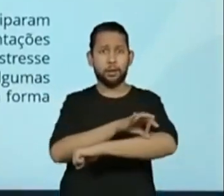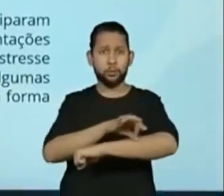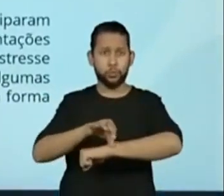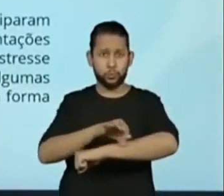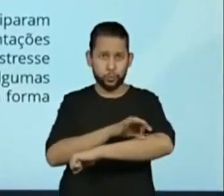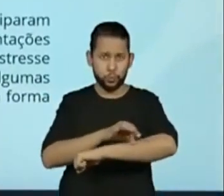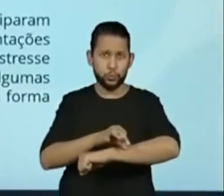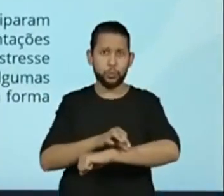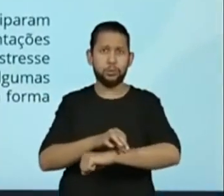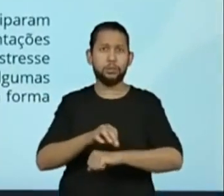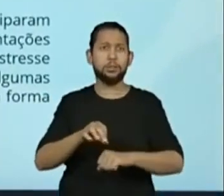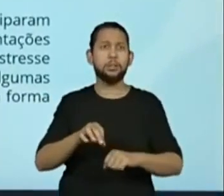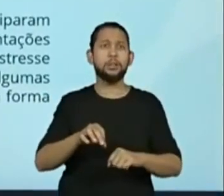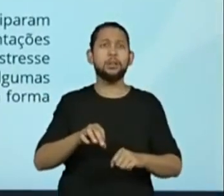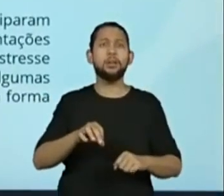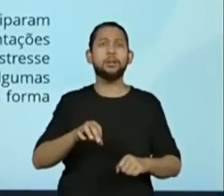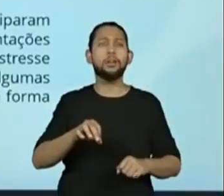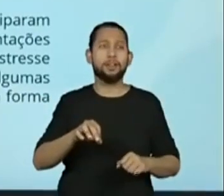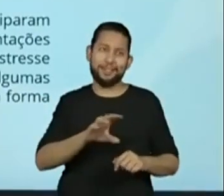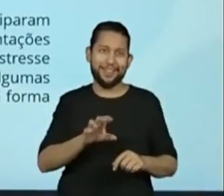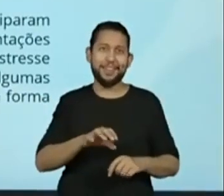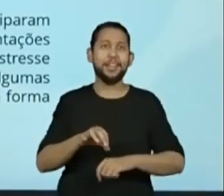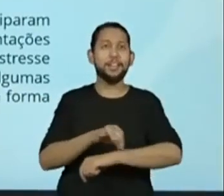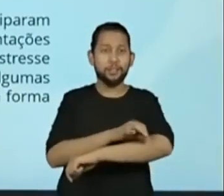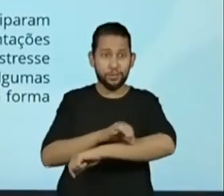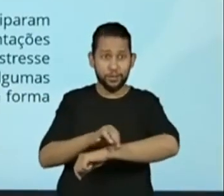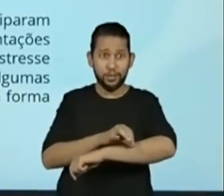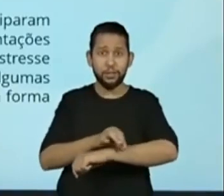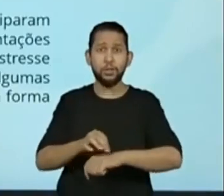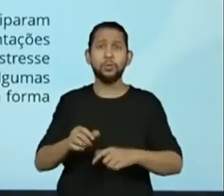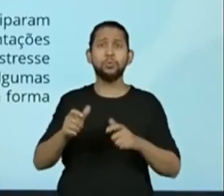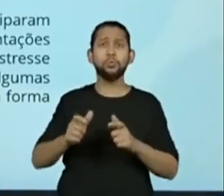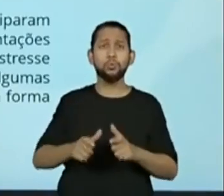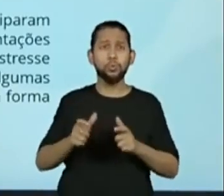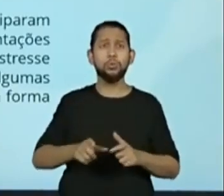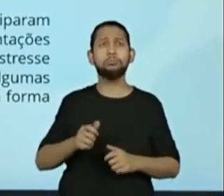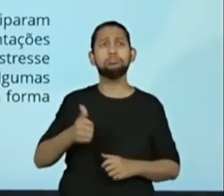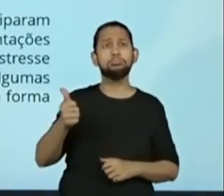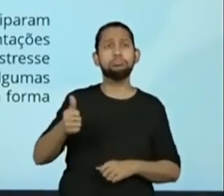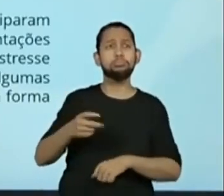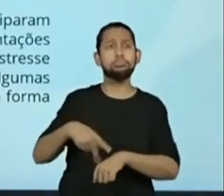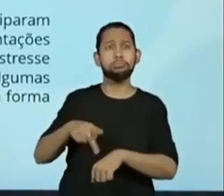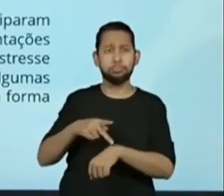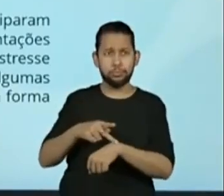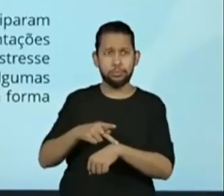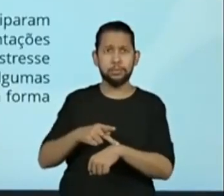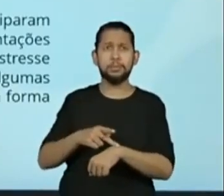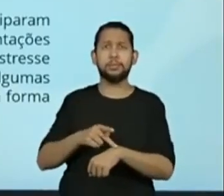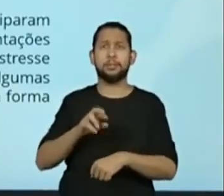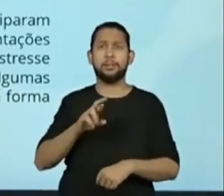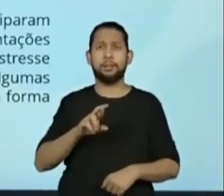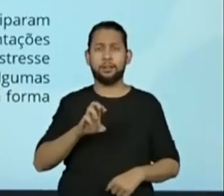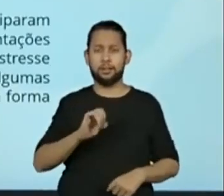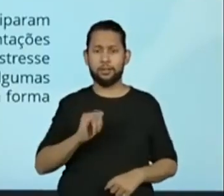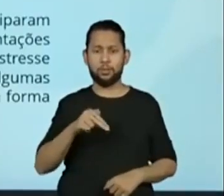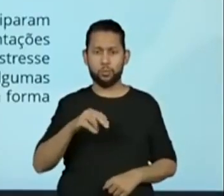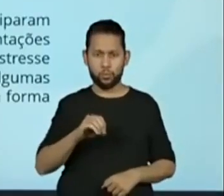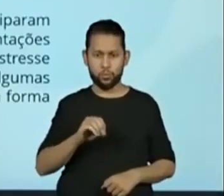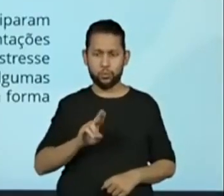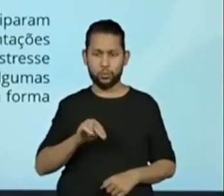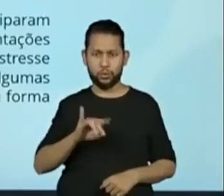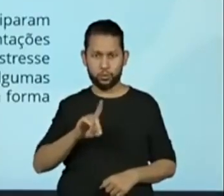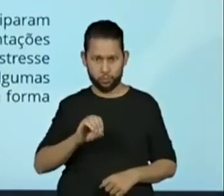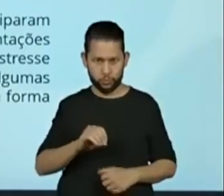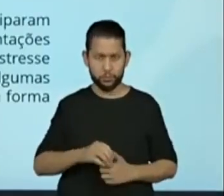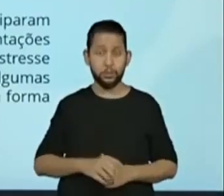Desculpa, gente, Horticultural Society do Reino Unido. O projeto consistiu em acrescentar